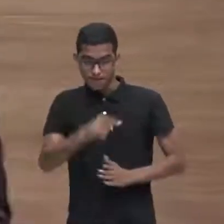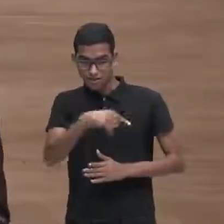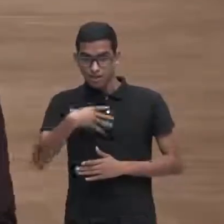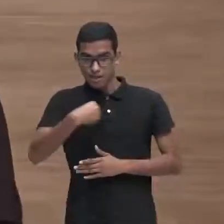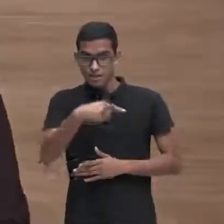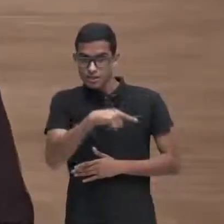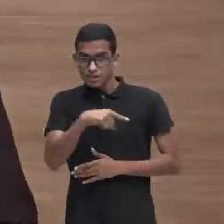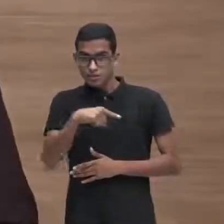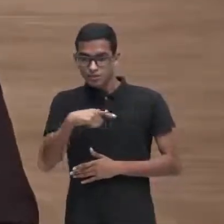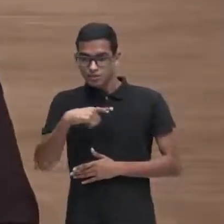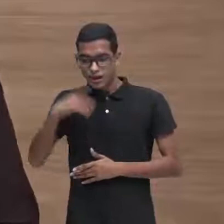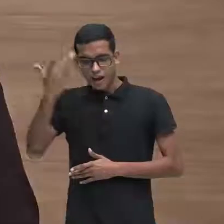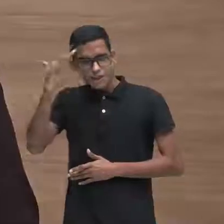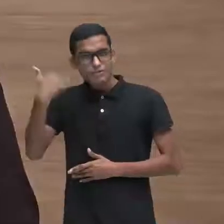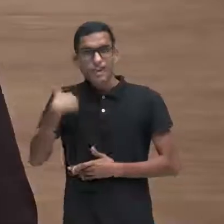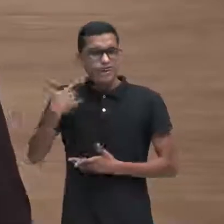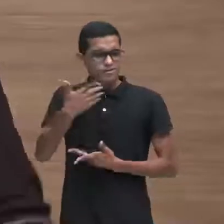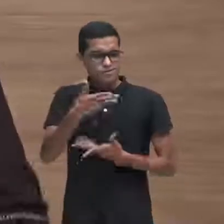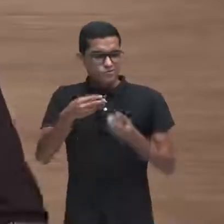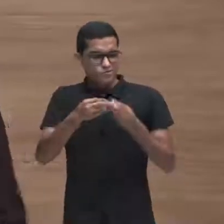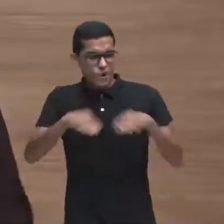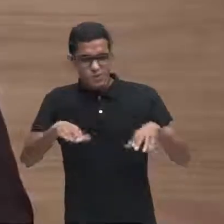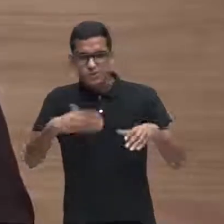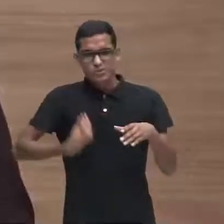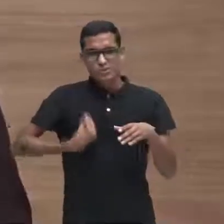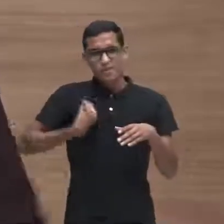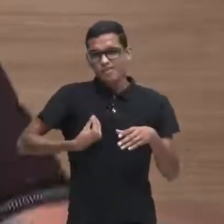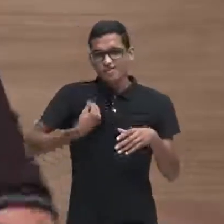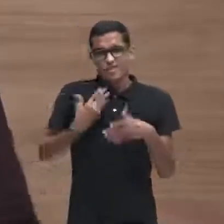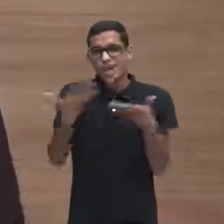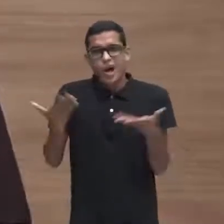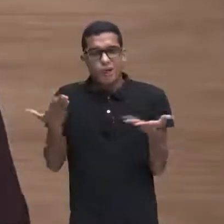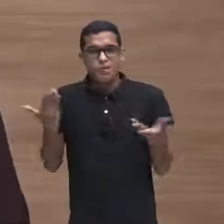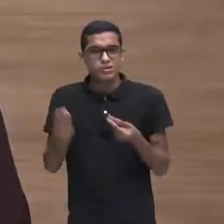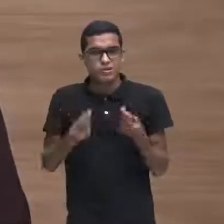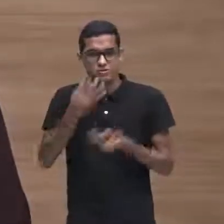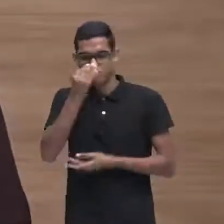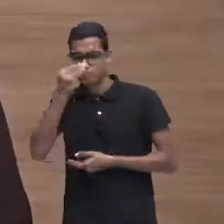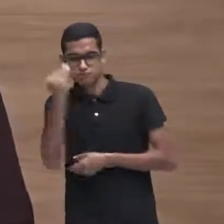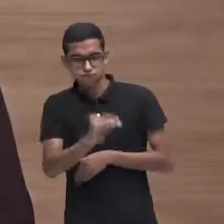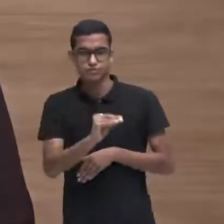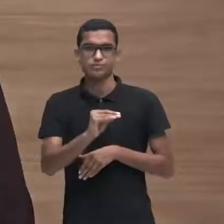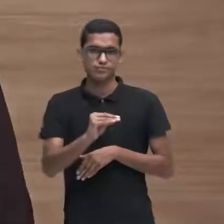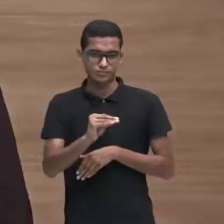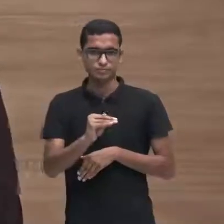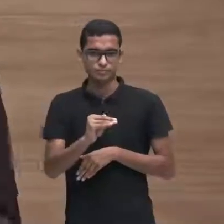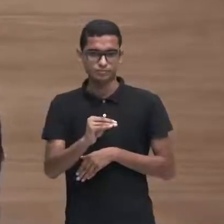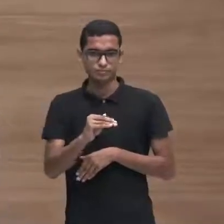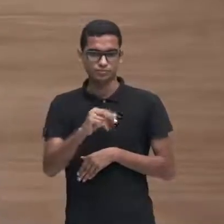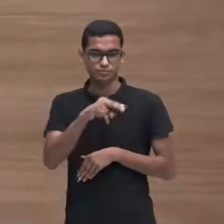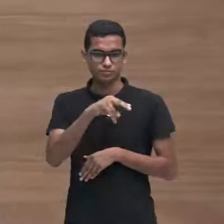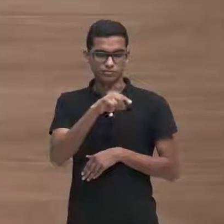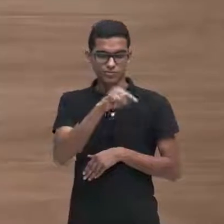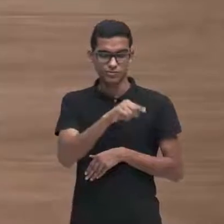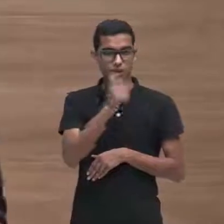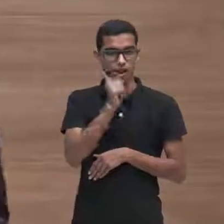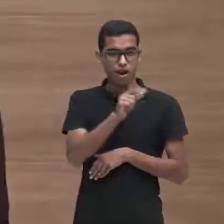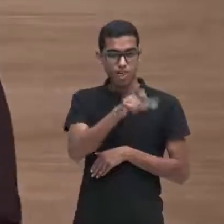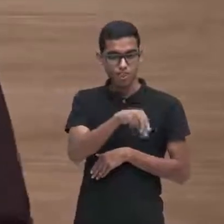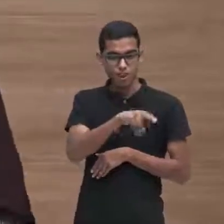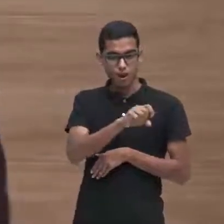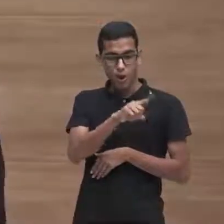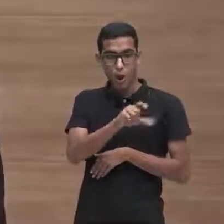lançou um olhar nesse sentido, isso causou muito sofrimento, causou muita dor, e essa freira se